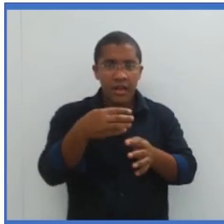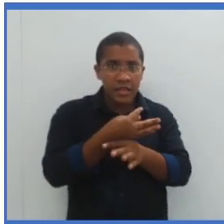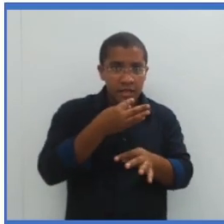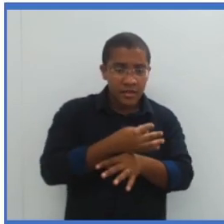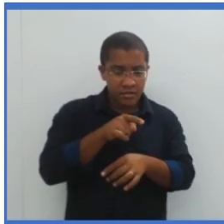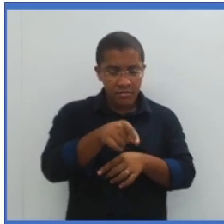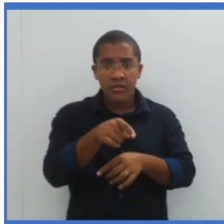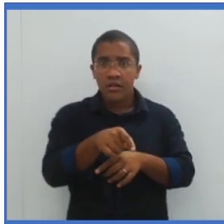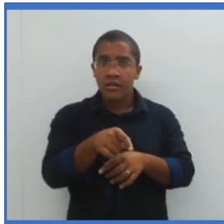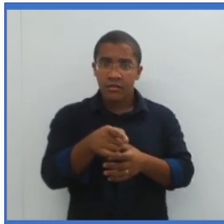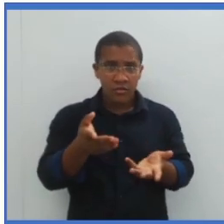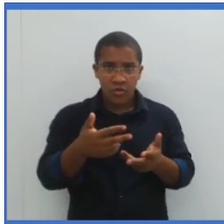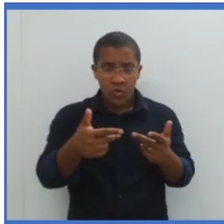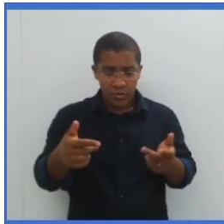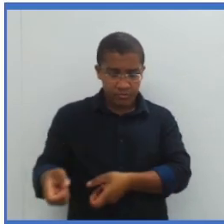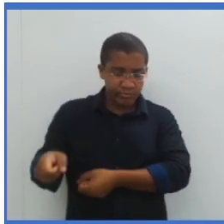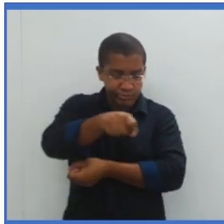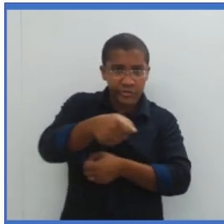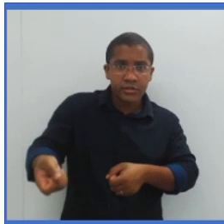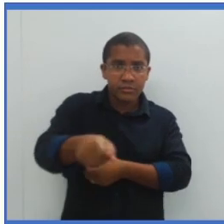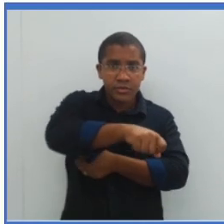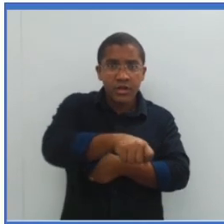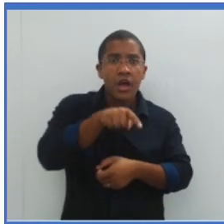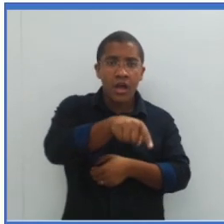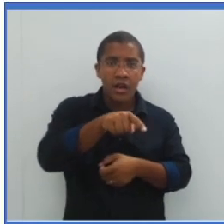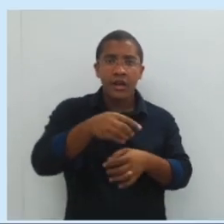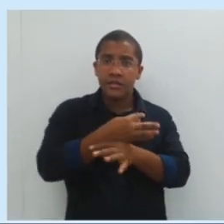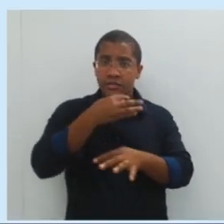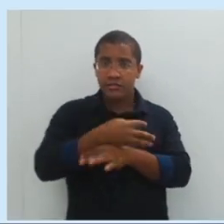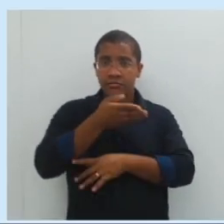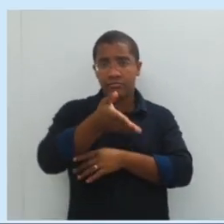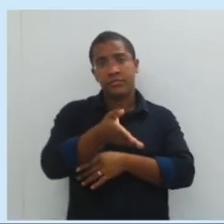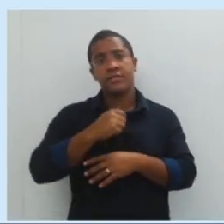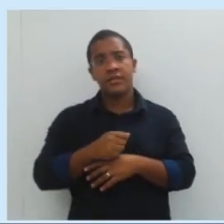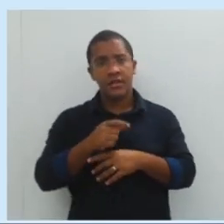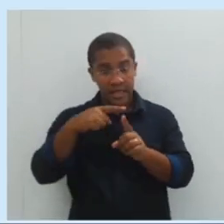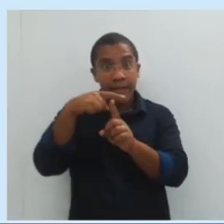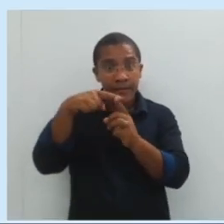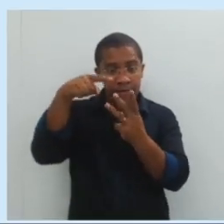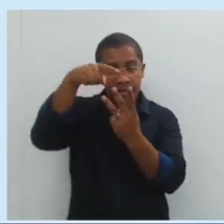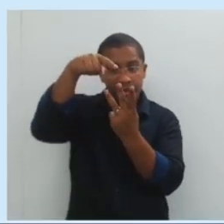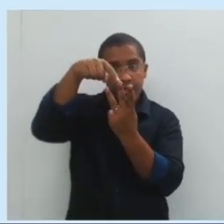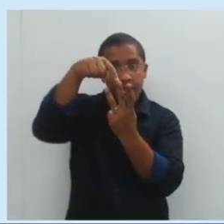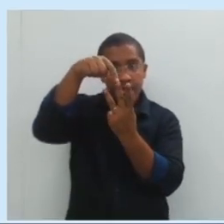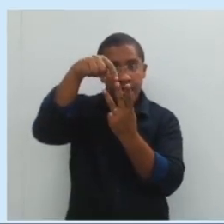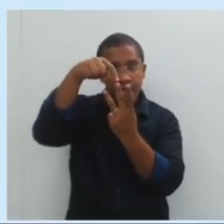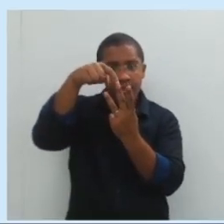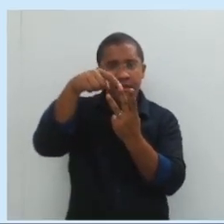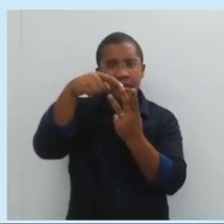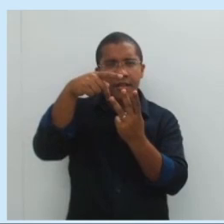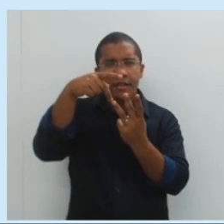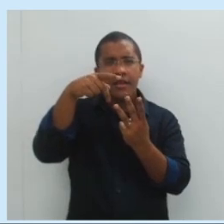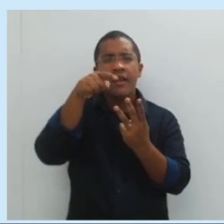é o apoio? É a força resistente, ó. Se a força resistente é quem está no meio, meus